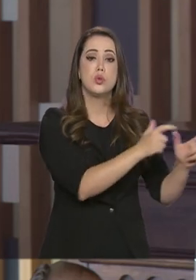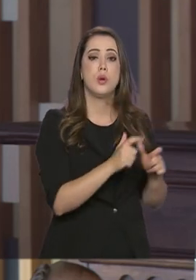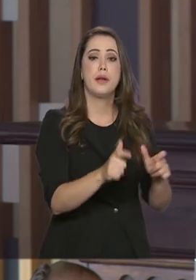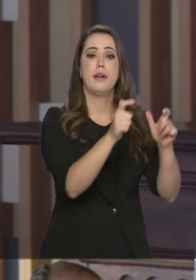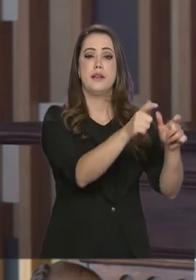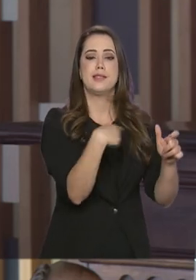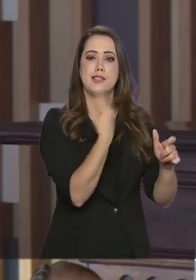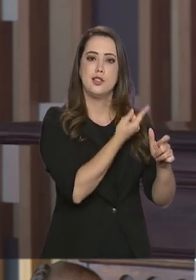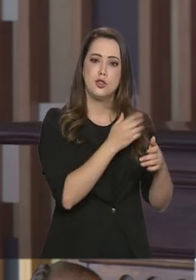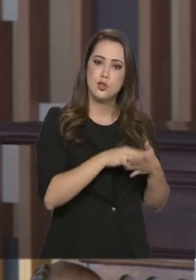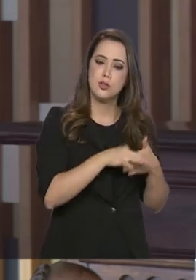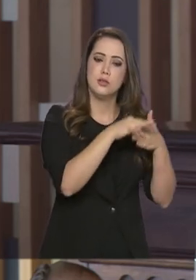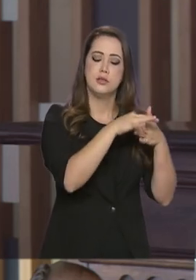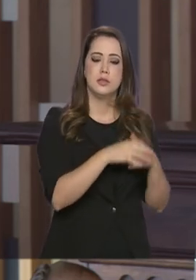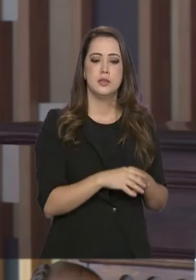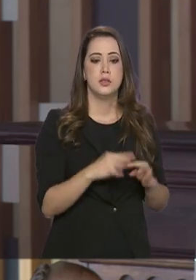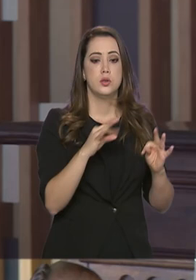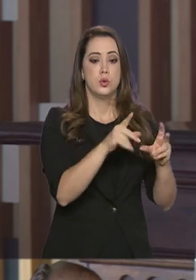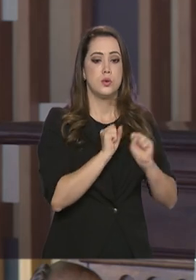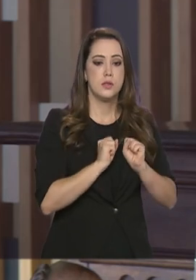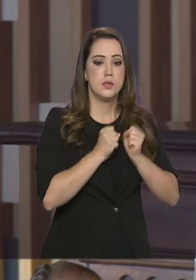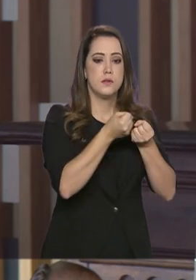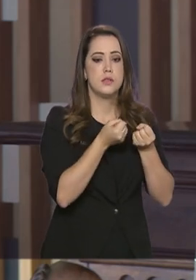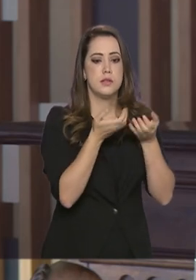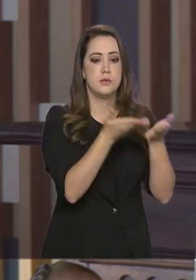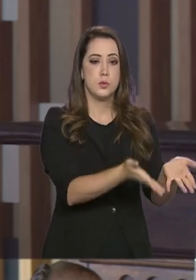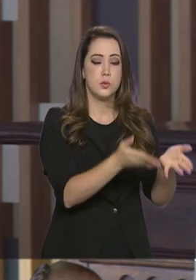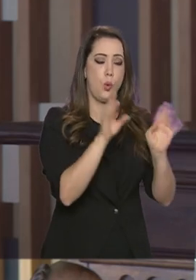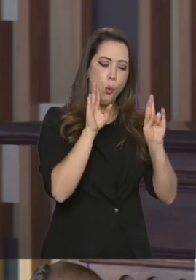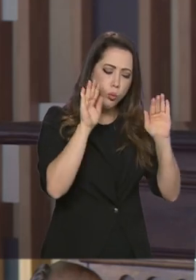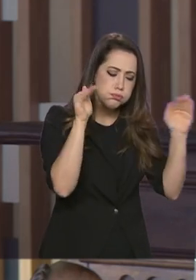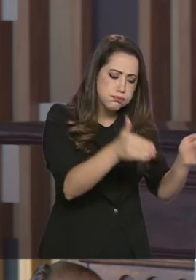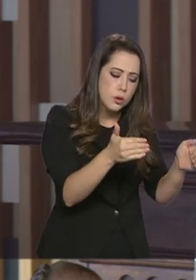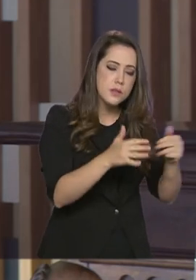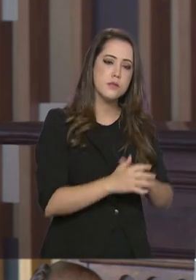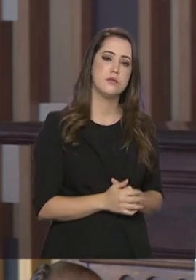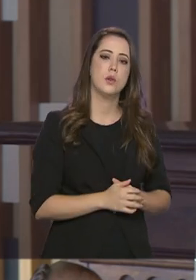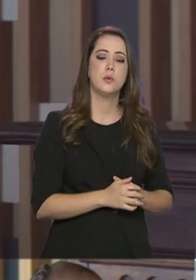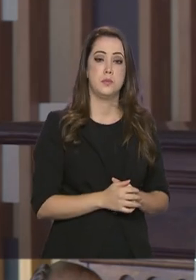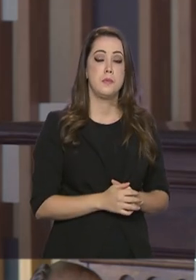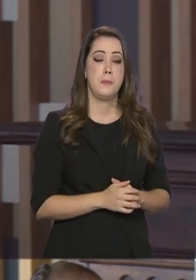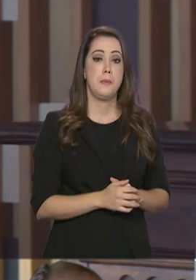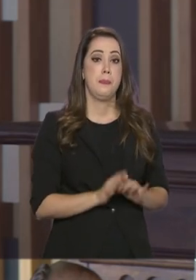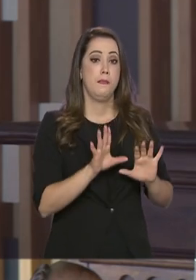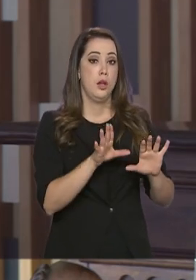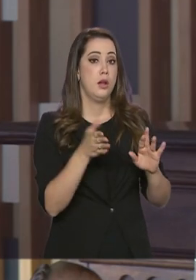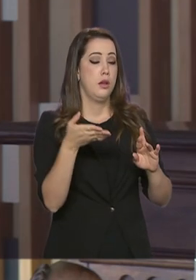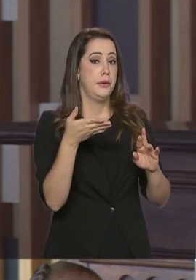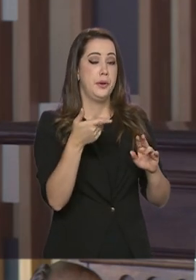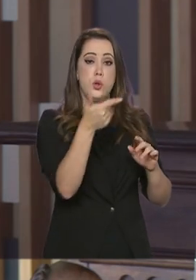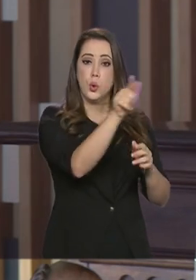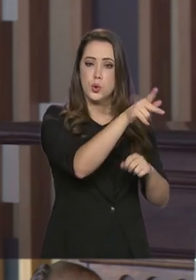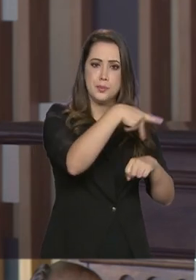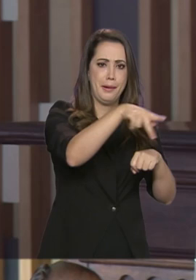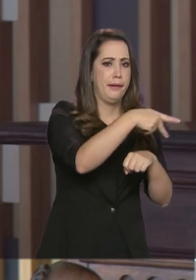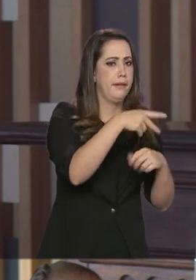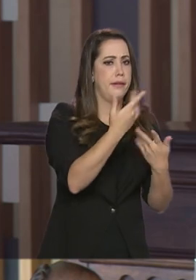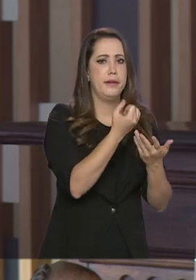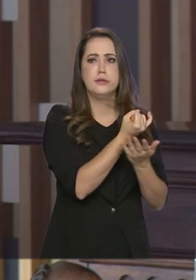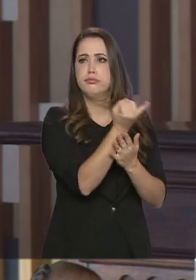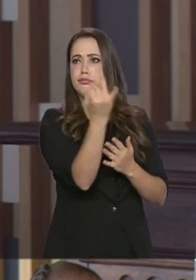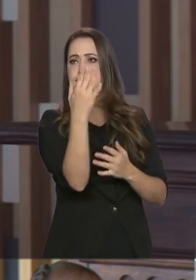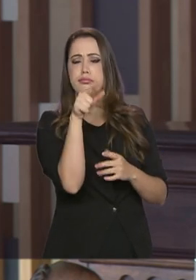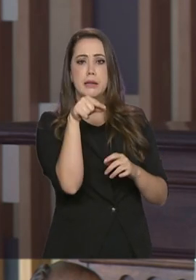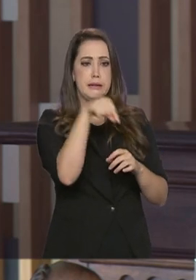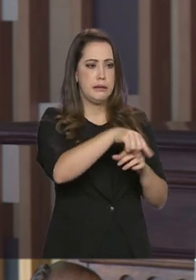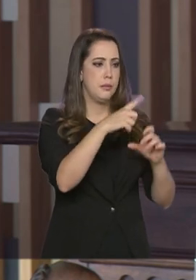falou, todo mundo empenhado nisso. As pessoas nos consulados, nas embaixadas, aqui em Brasília, na central que a